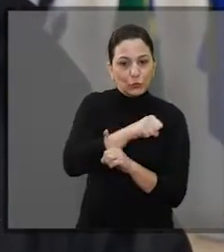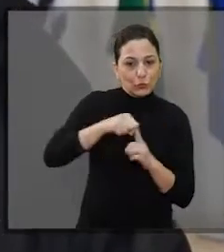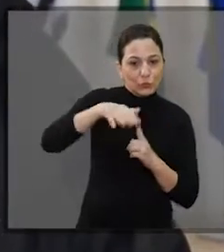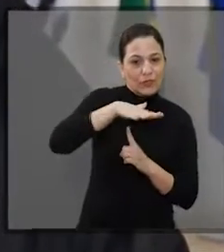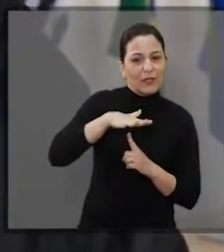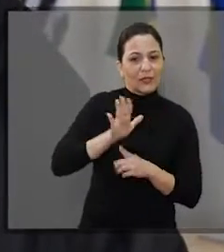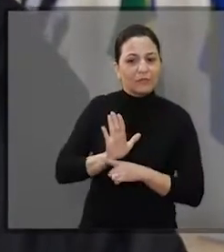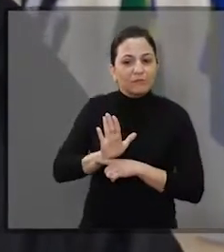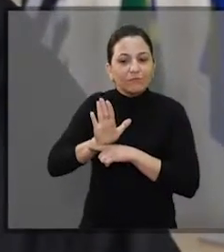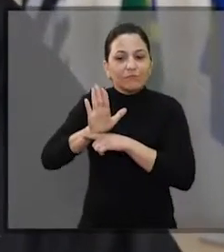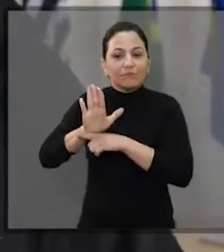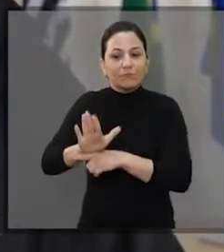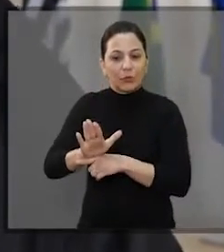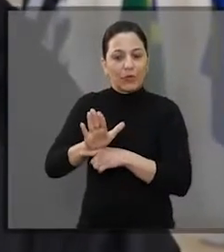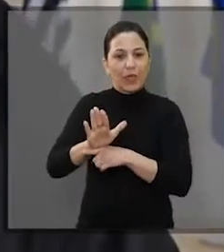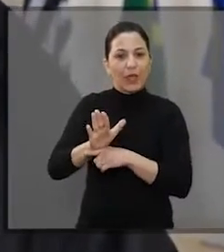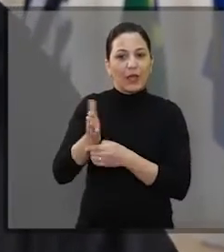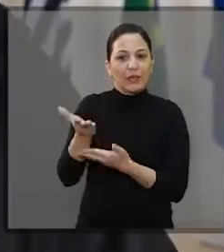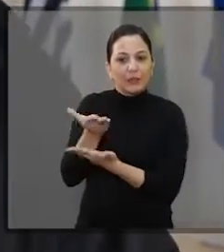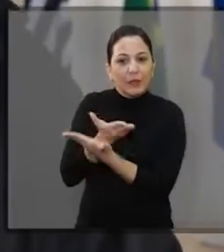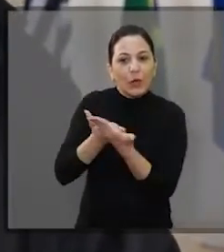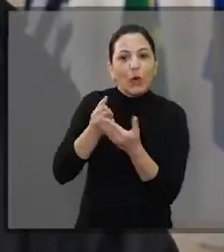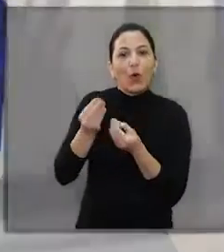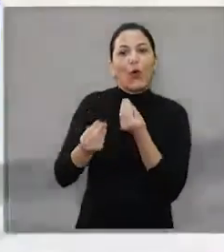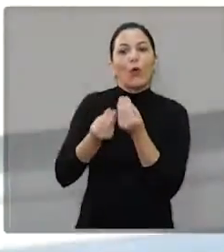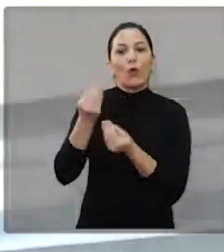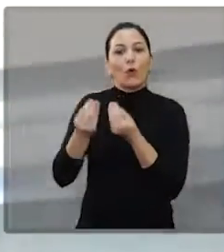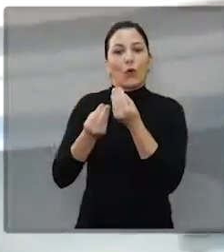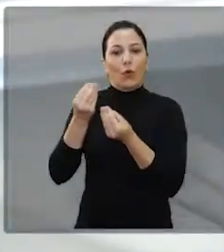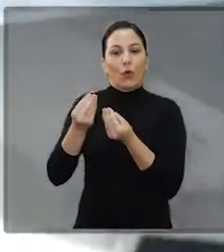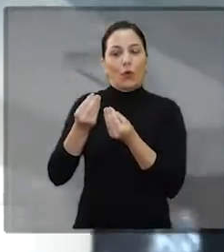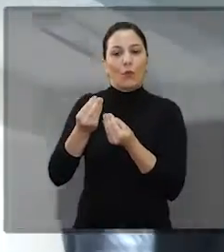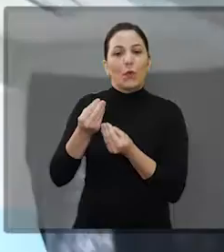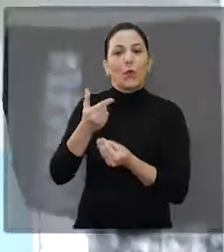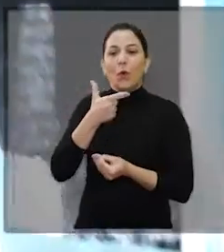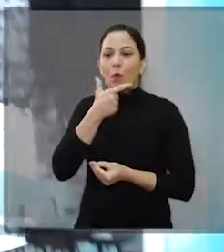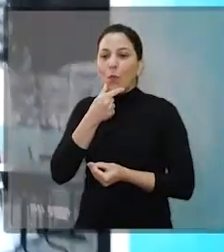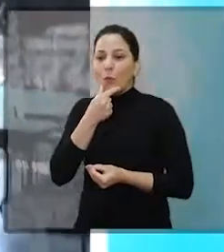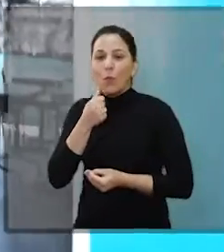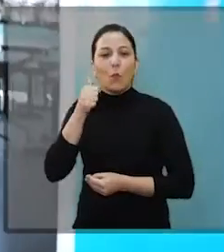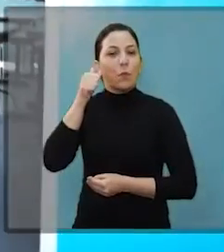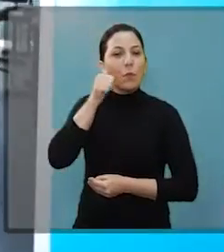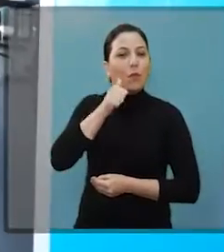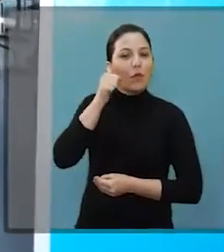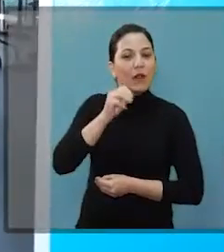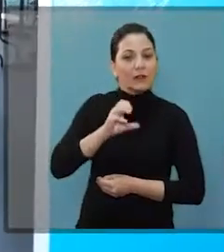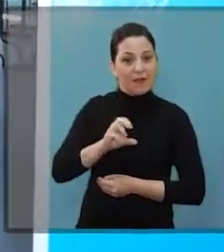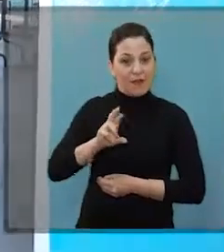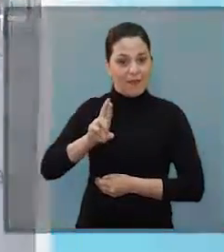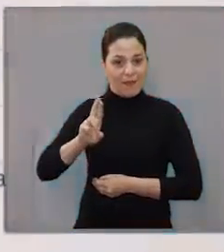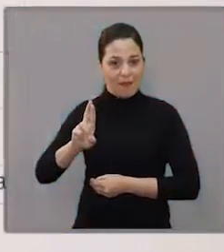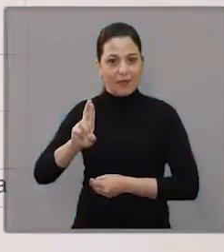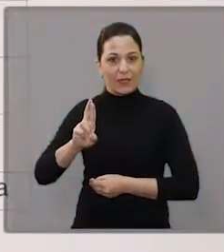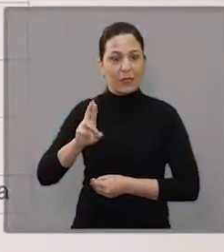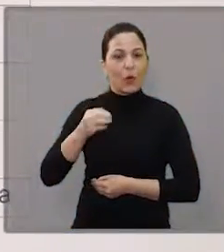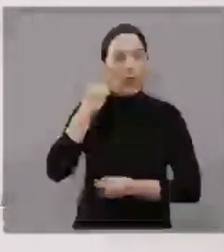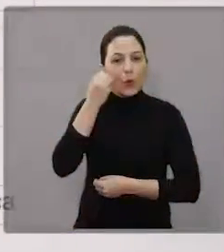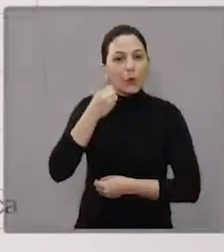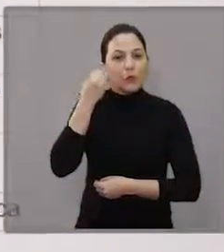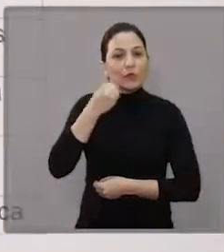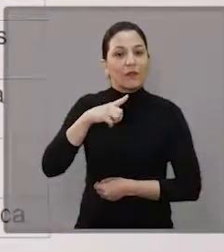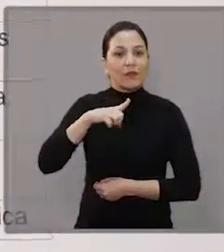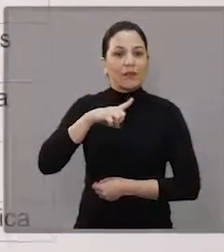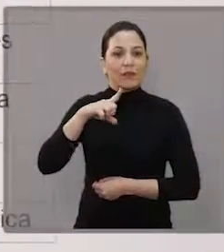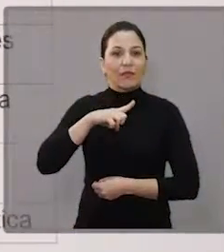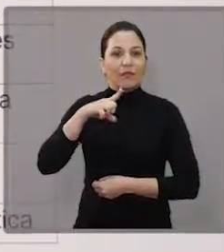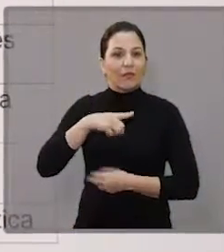é assistirmos-nos de forma mútua. Ou seja, permitir a esses homens, e também no caso das mulheres, o CR feminino, a chance de